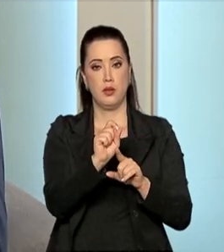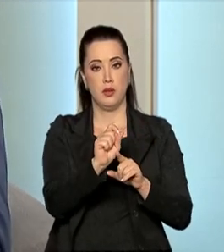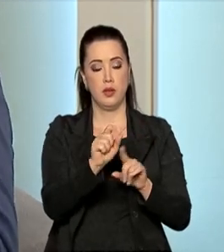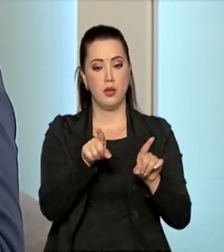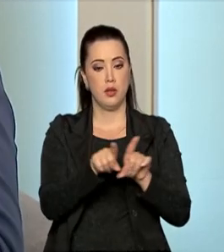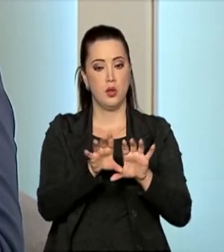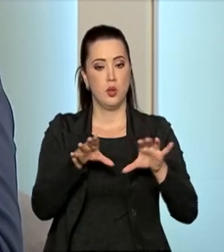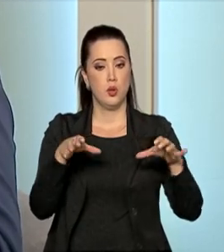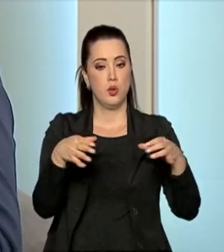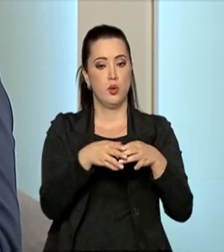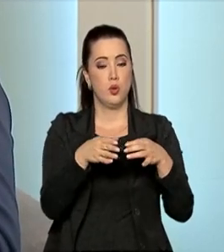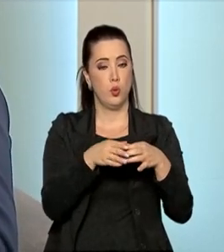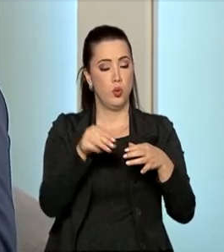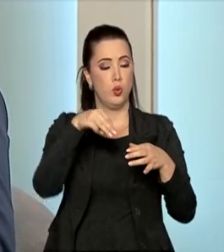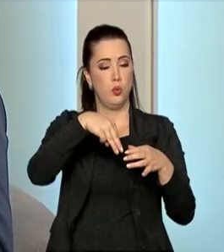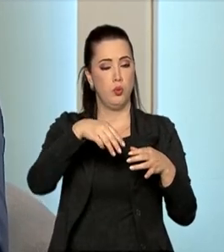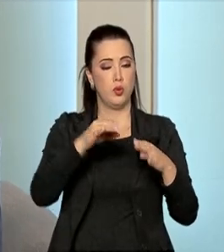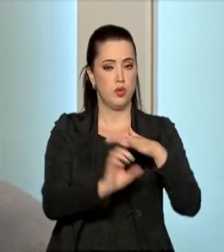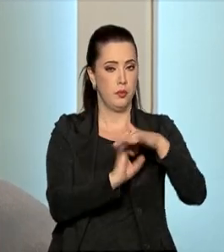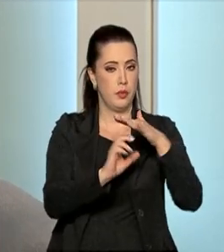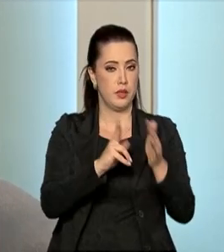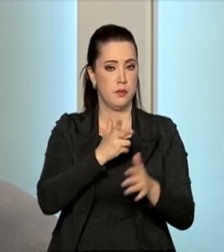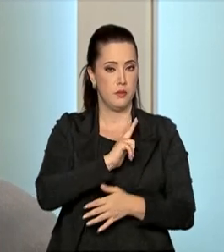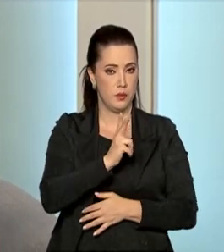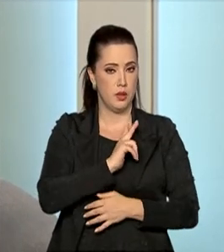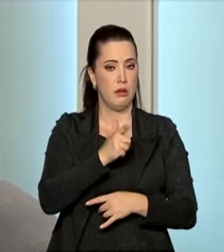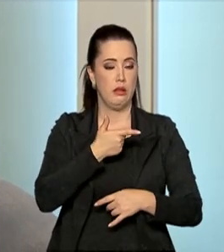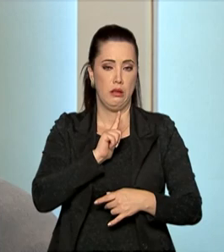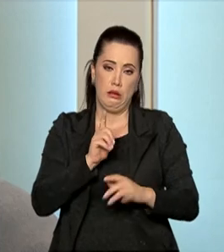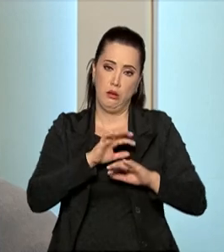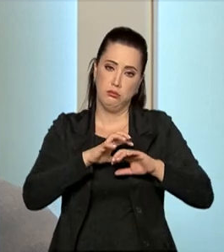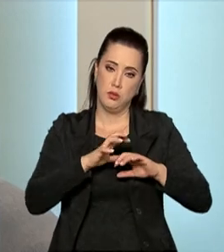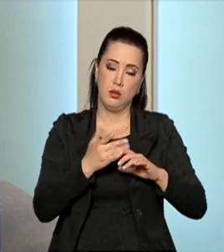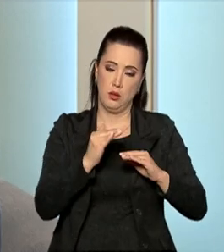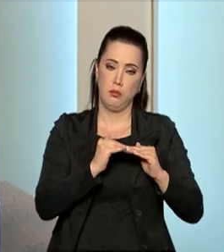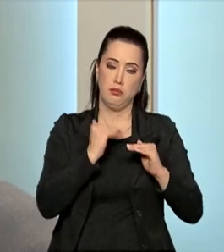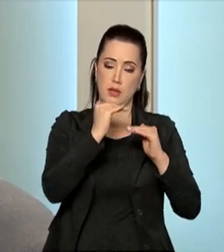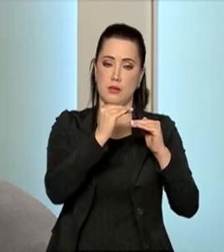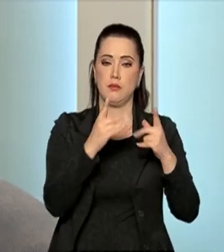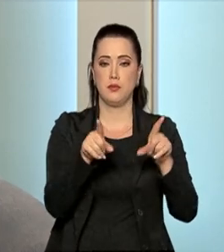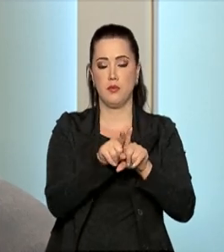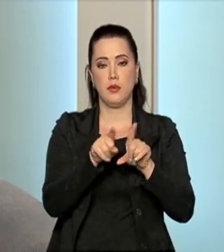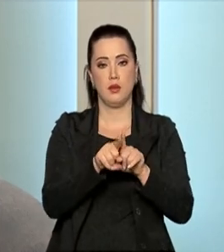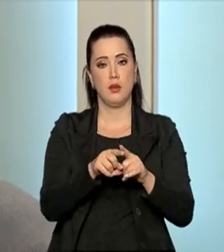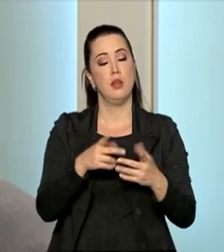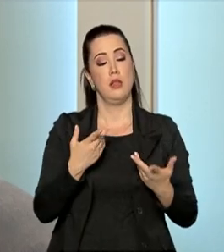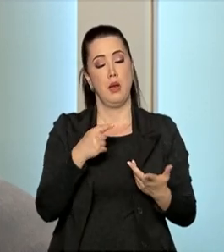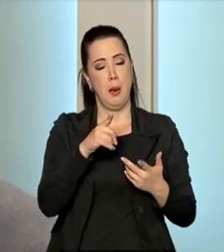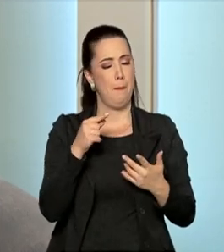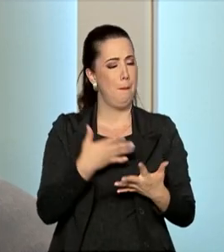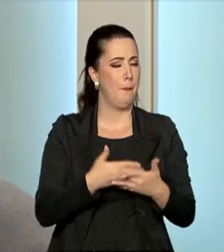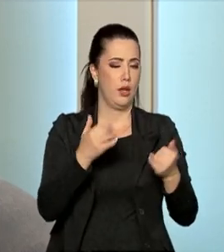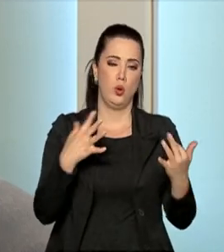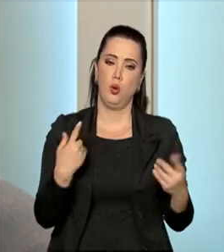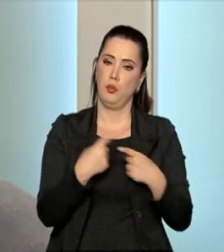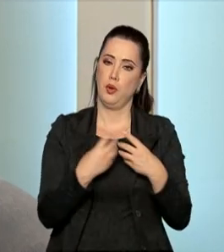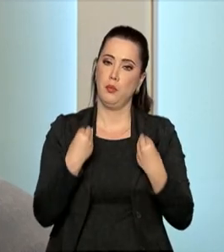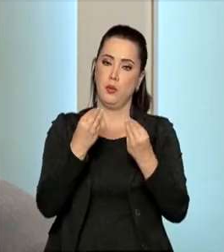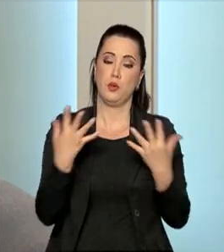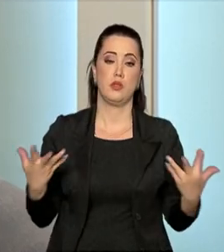Eu acho que a IEN traz transparência para o processo, maior eficiência e